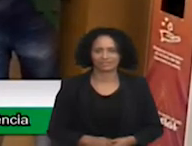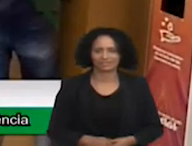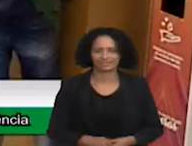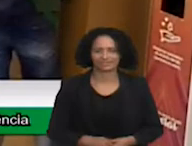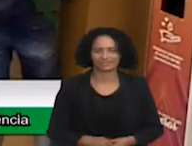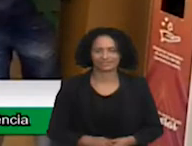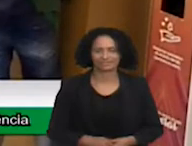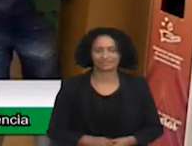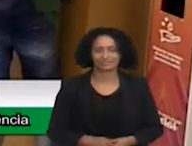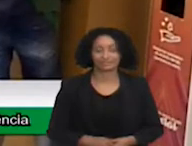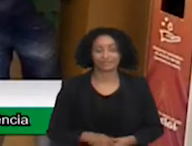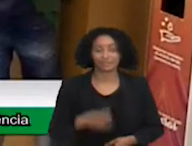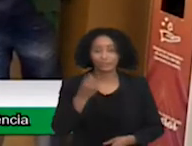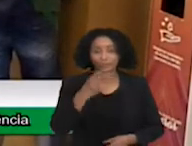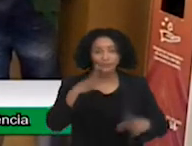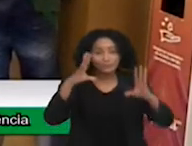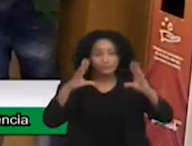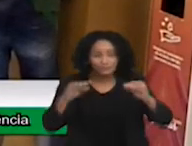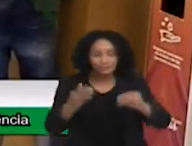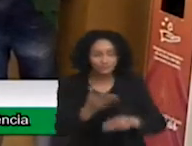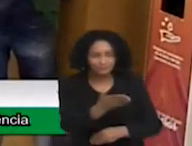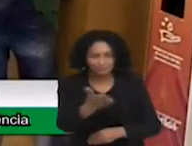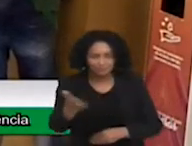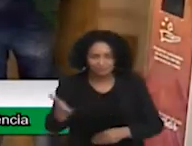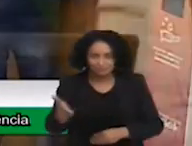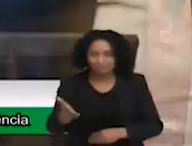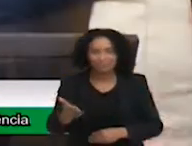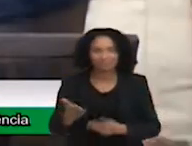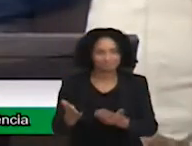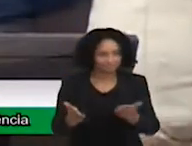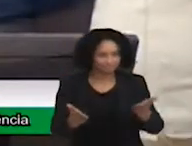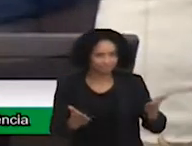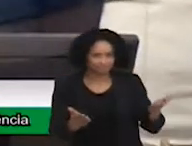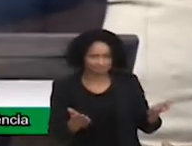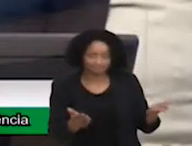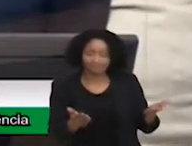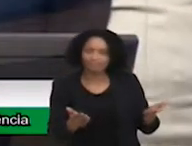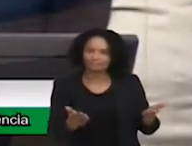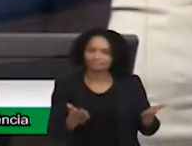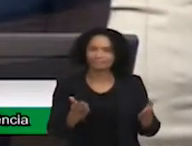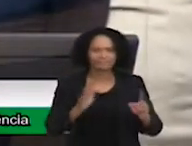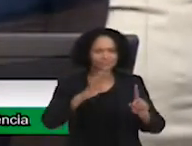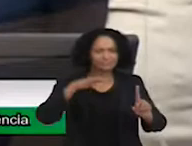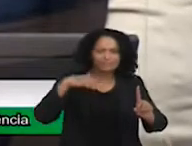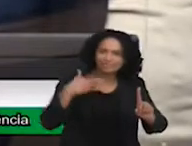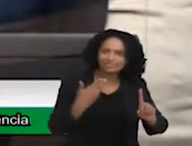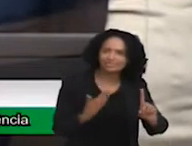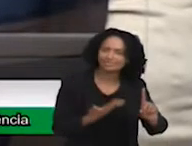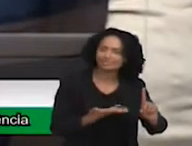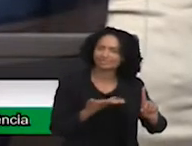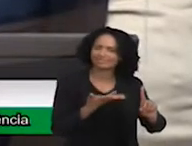Boa noite a todos e todas. Com muita honra em receber todos aqui na nossa Casa de Lei.